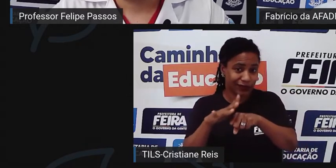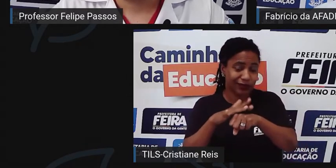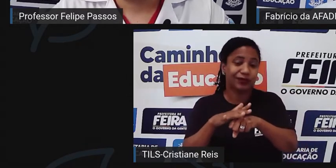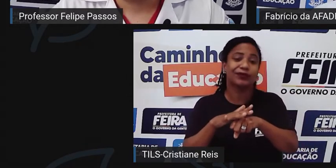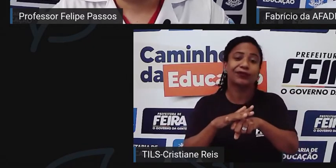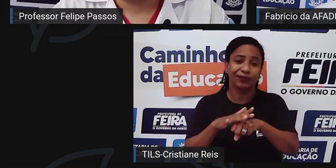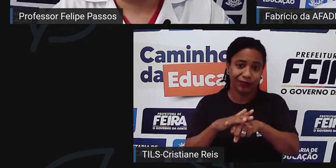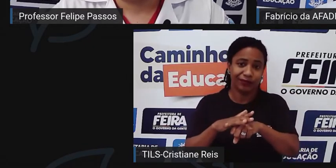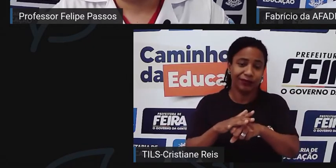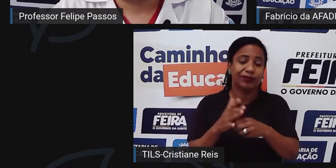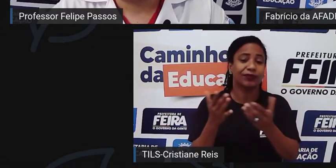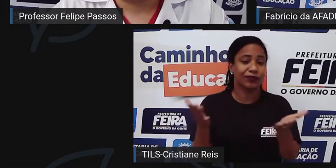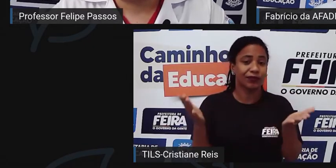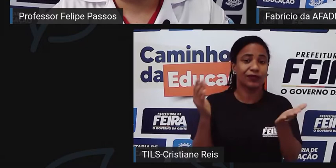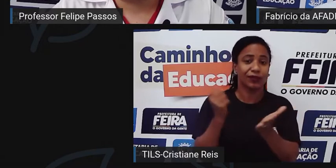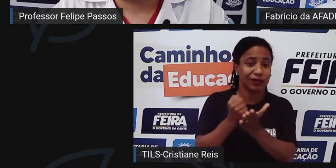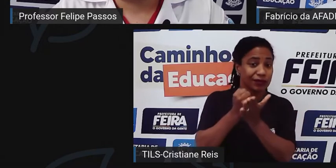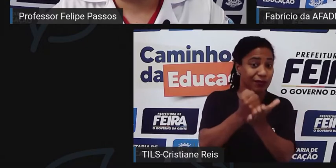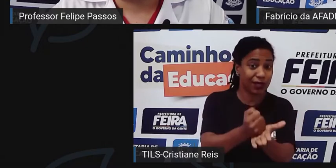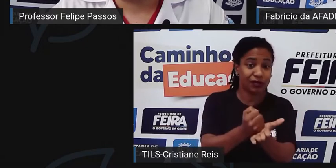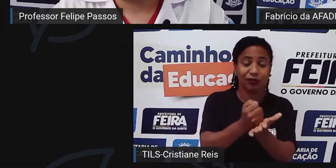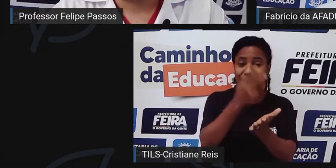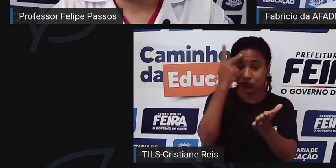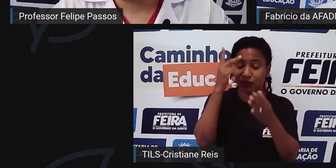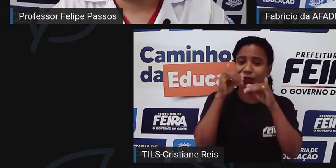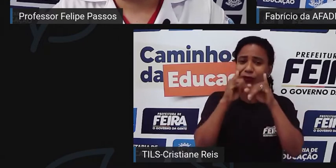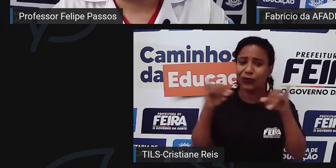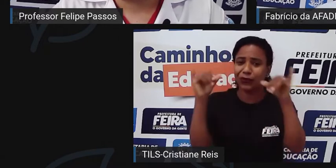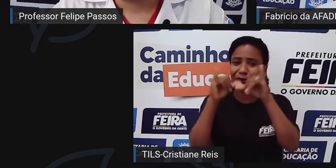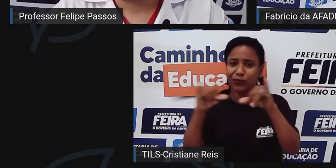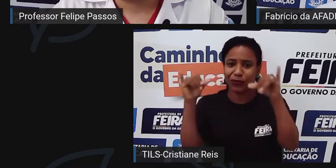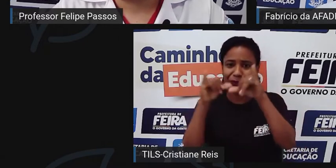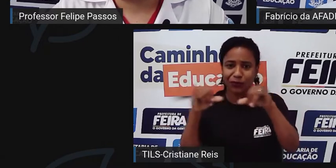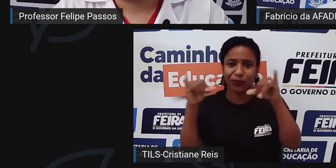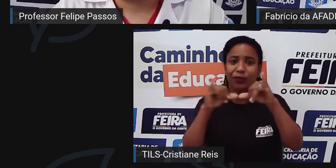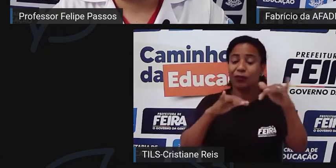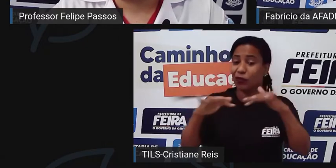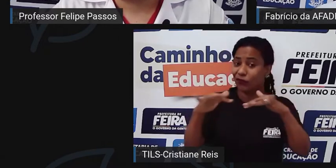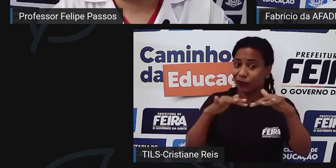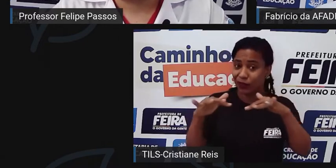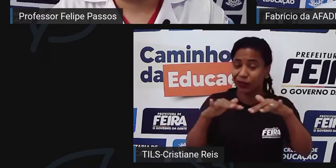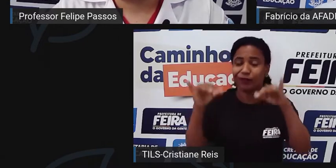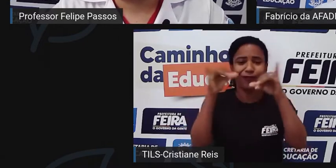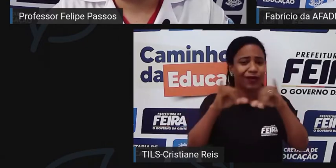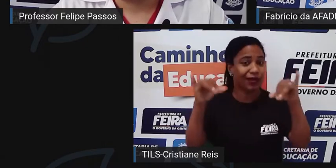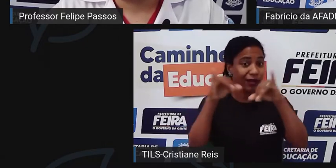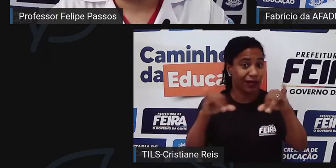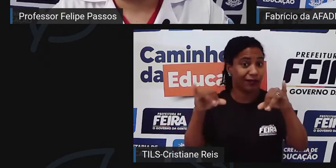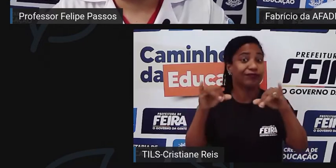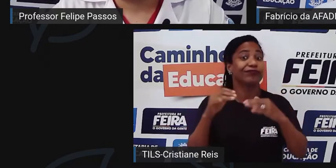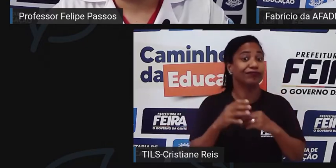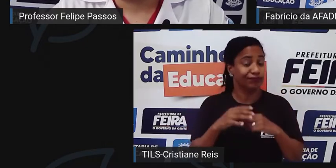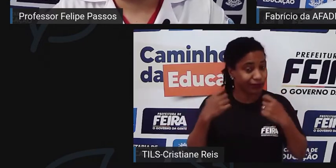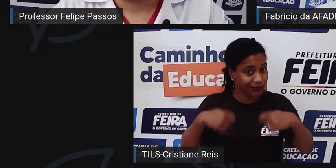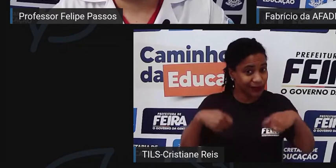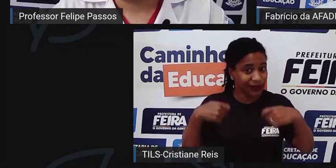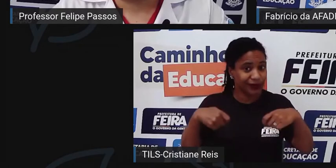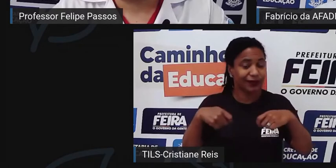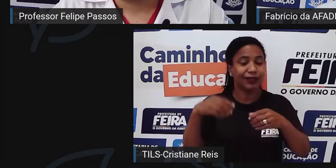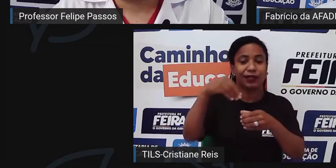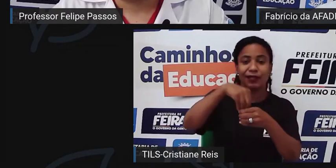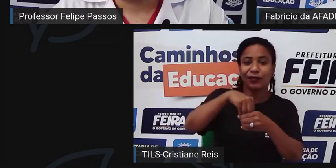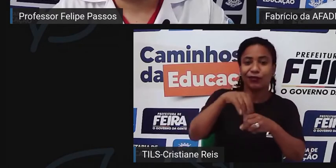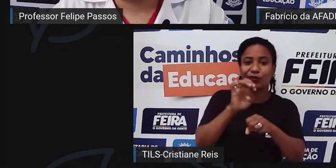dentro da mídia, dentro dos movimentos que a gente participa, dentro do Estado,